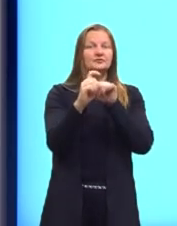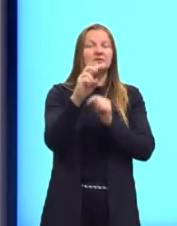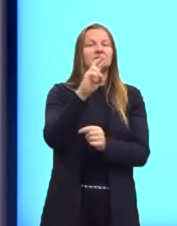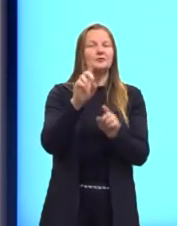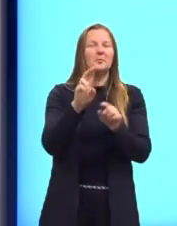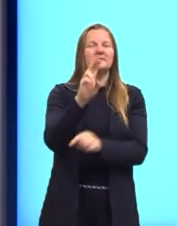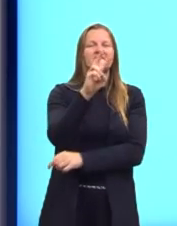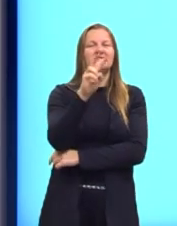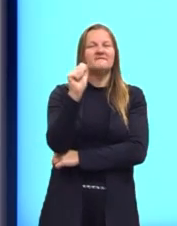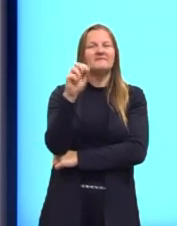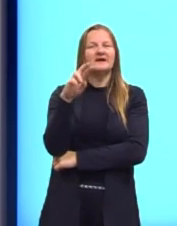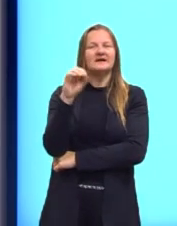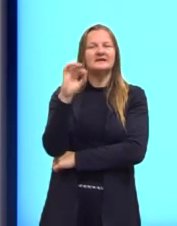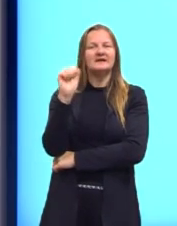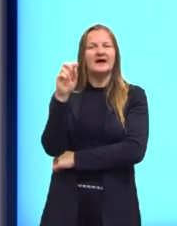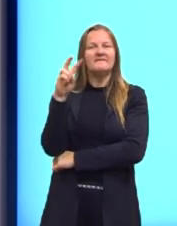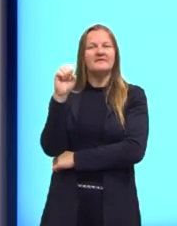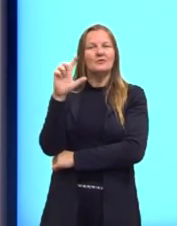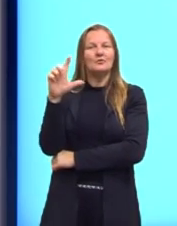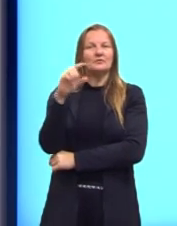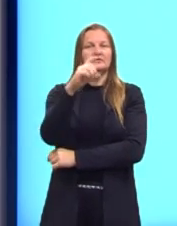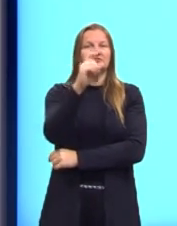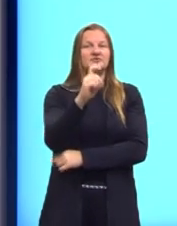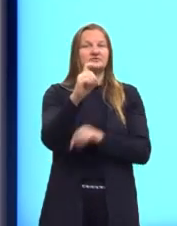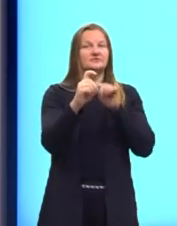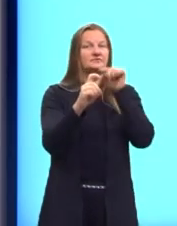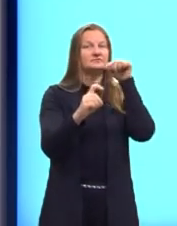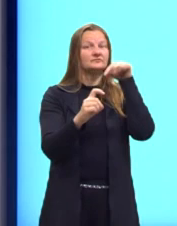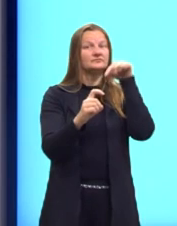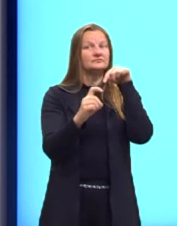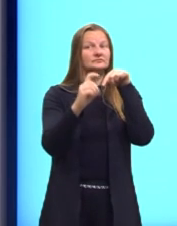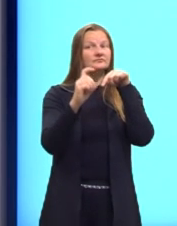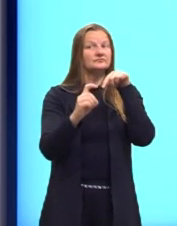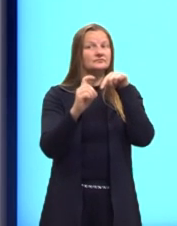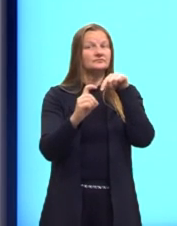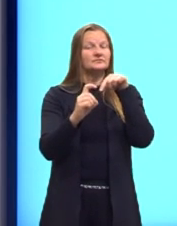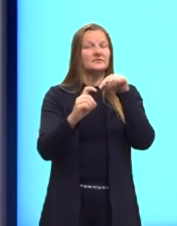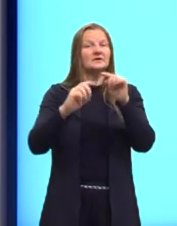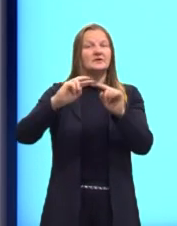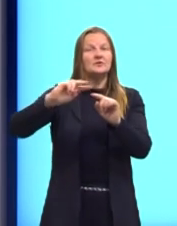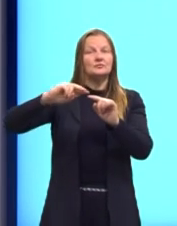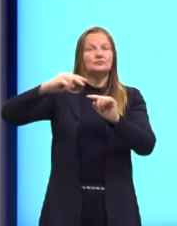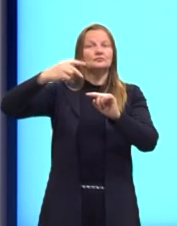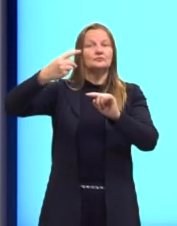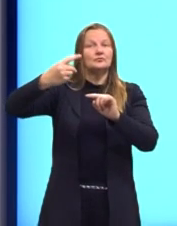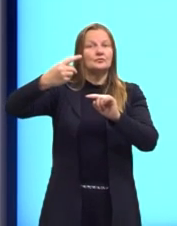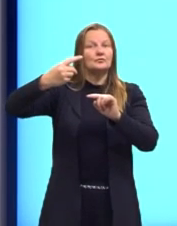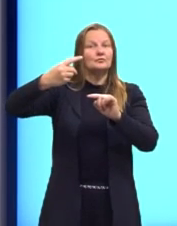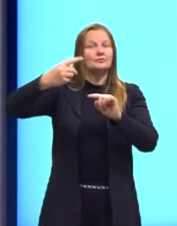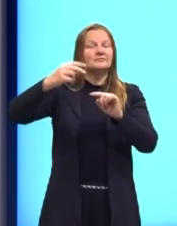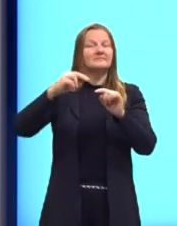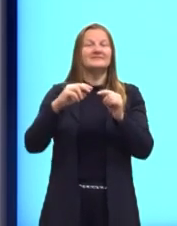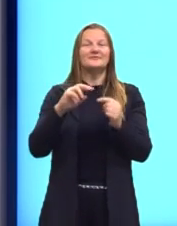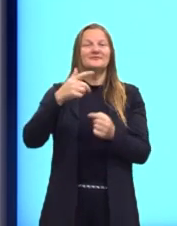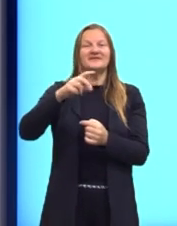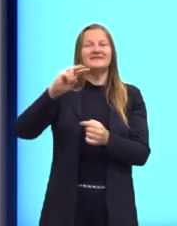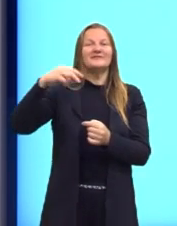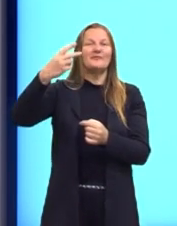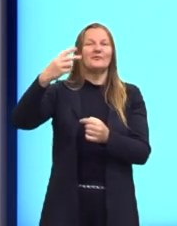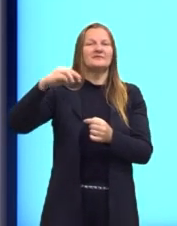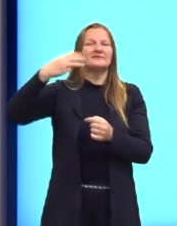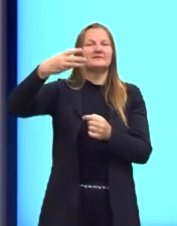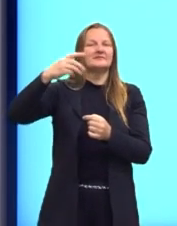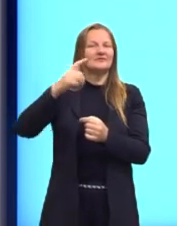representam números. E a nossa variável x, ela tem expoente 1. Então isso que define a nossa